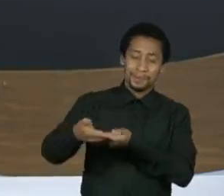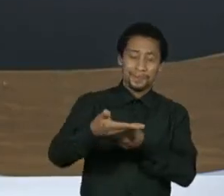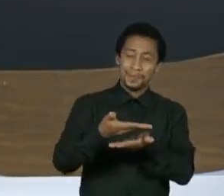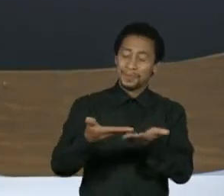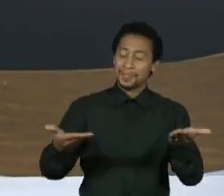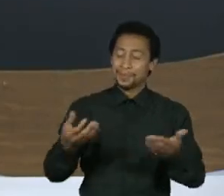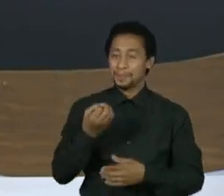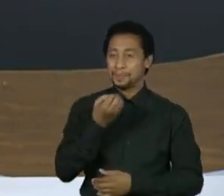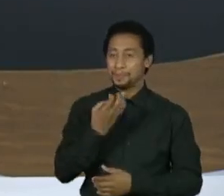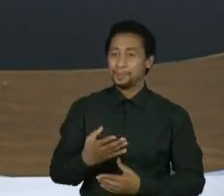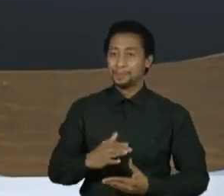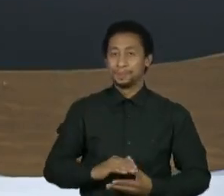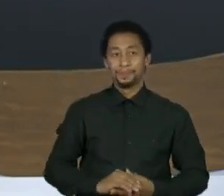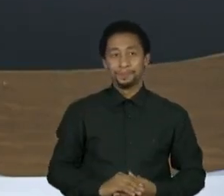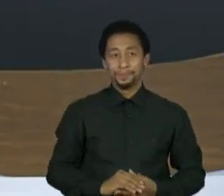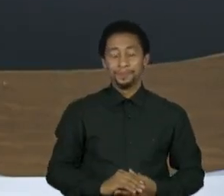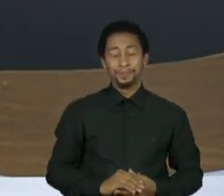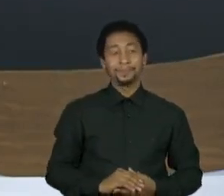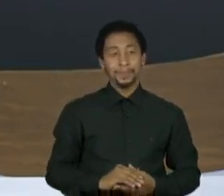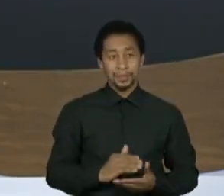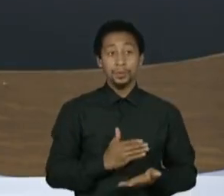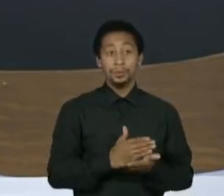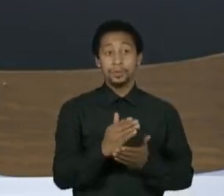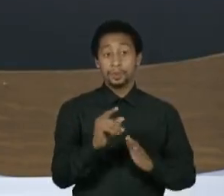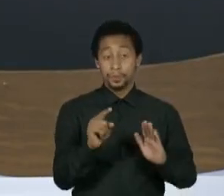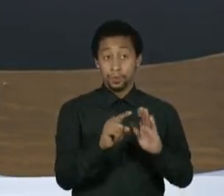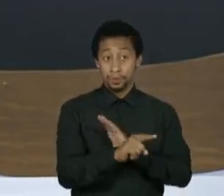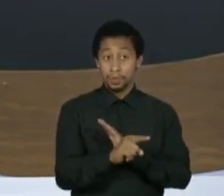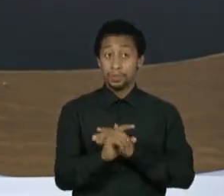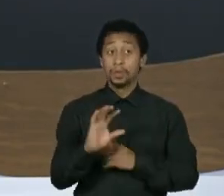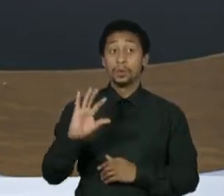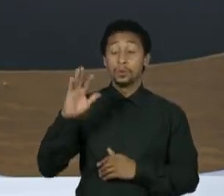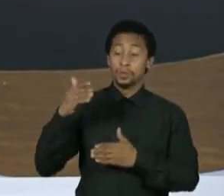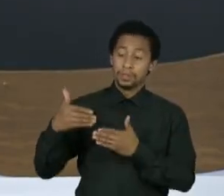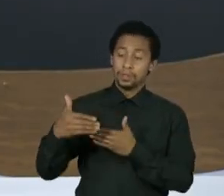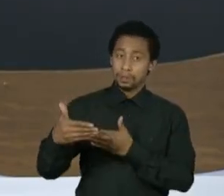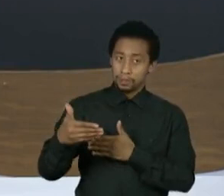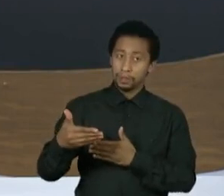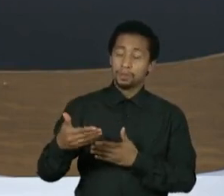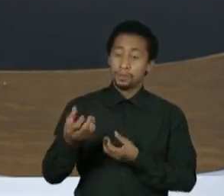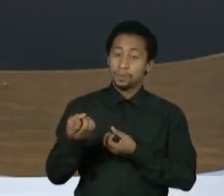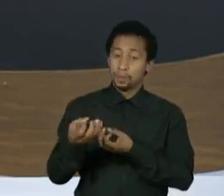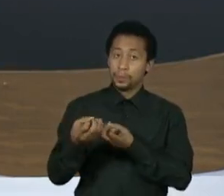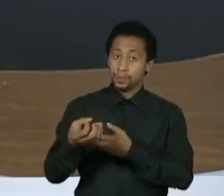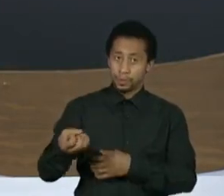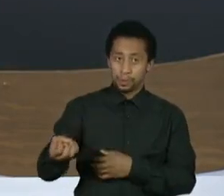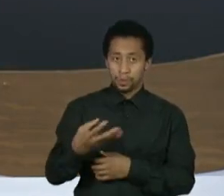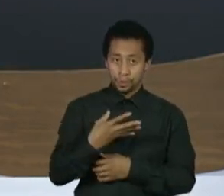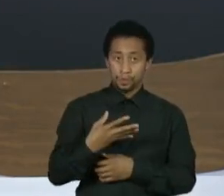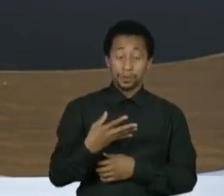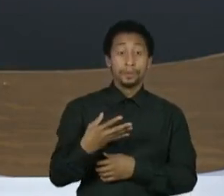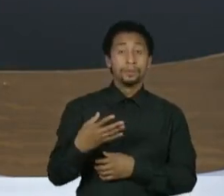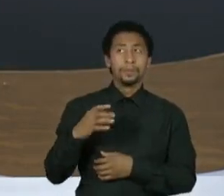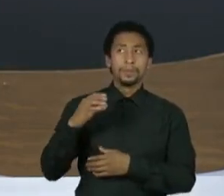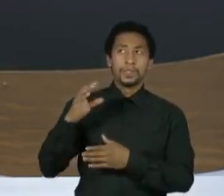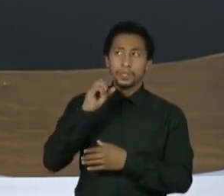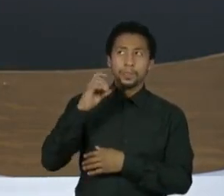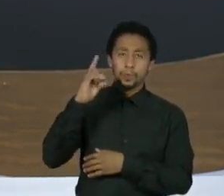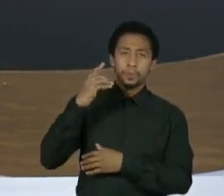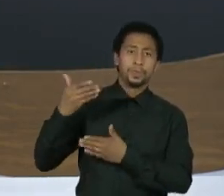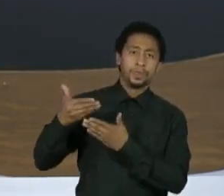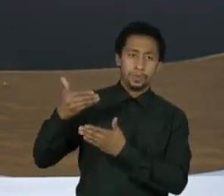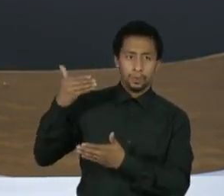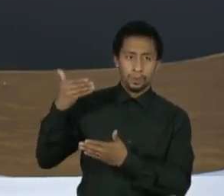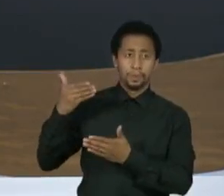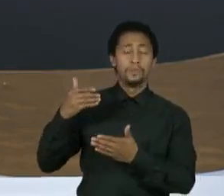Embaixador, eu queria começar pelos fatos mais recentes. A gente teve no fim de semana a primeira visita de altos funcionários do